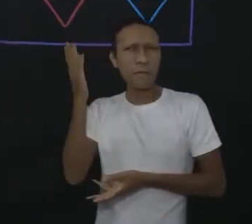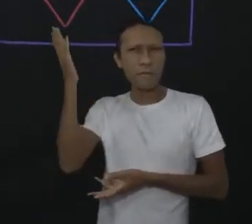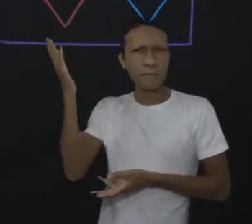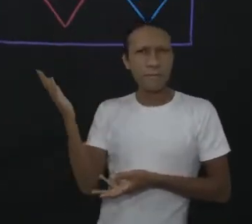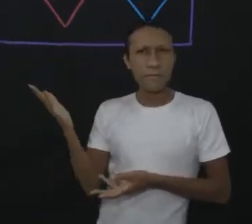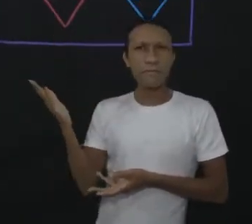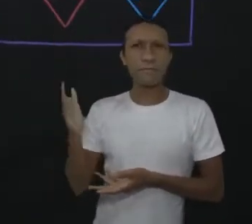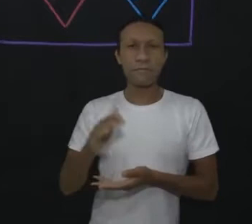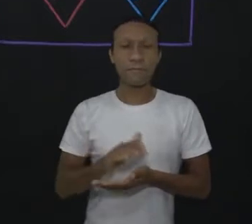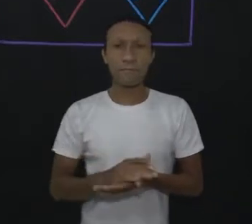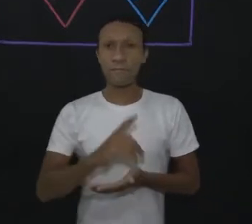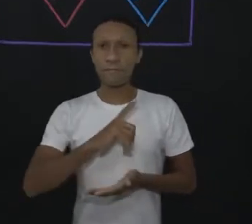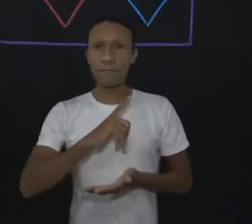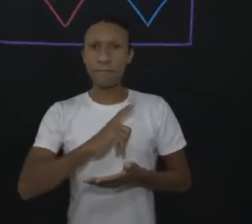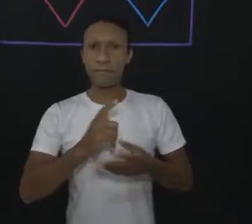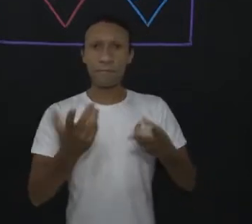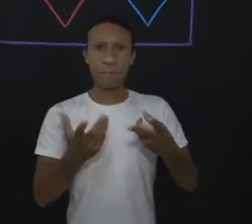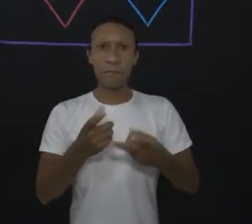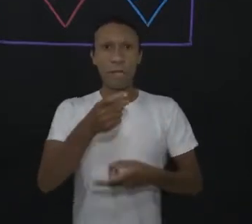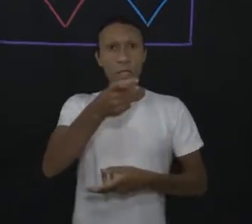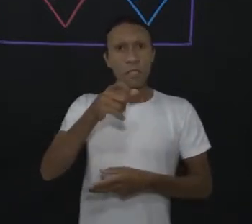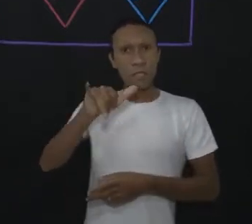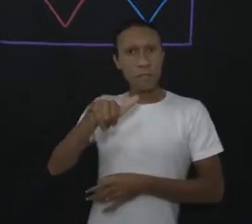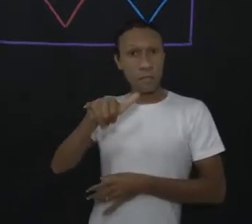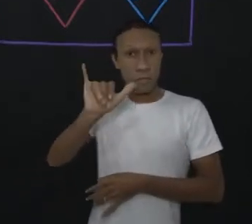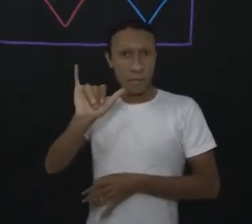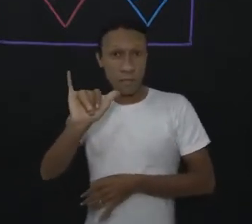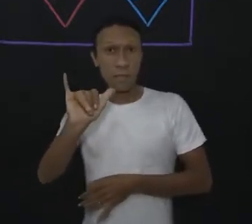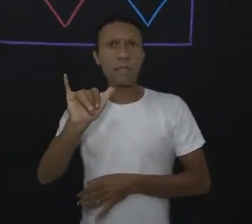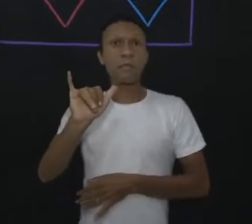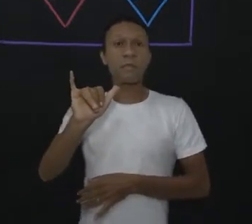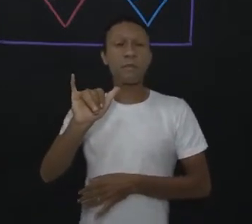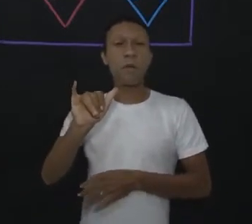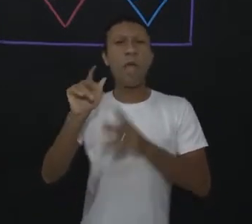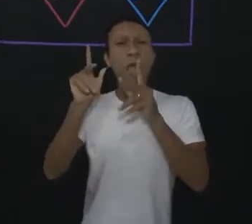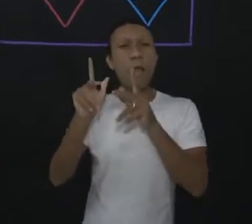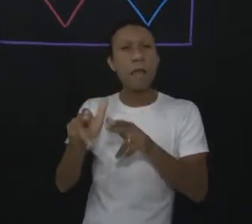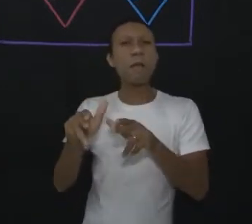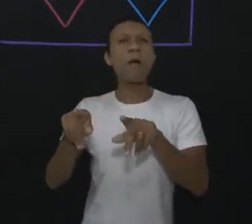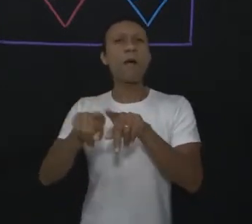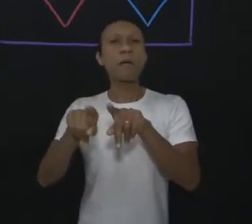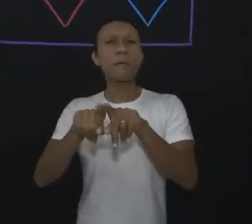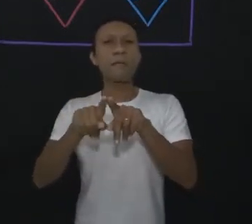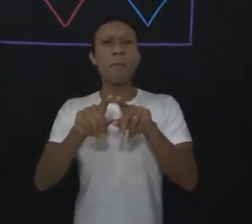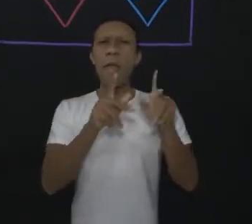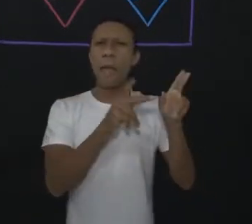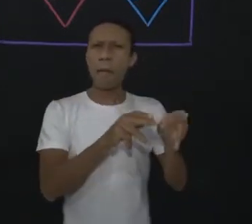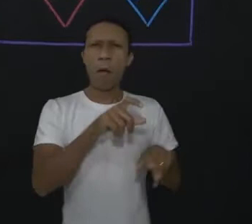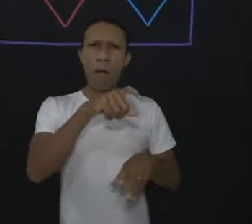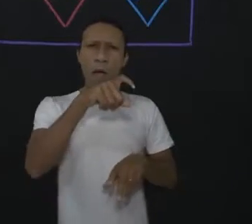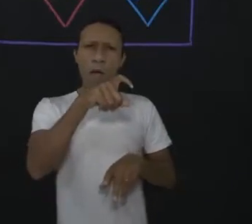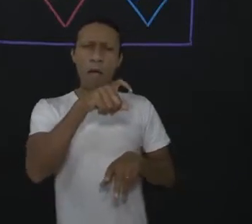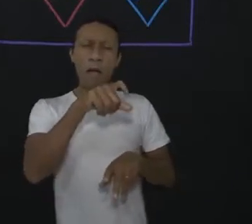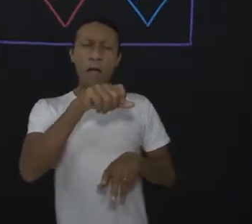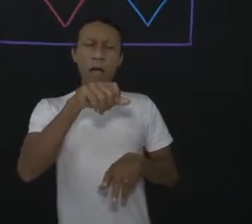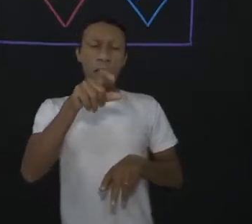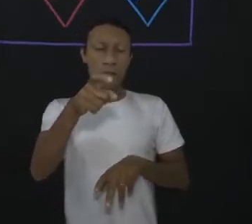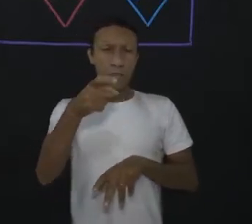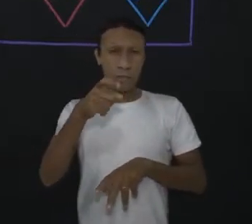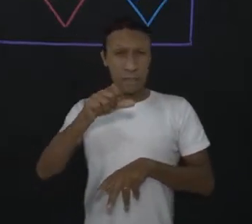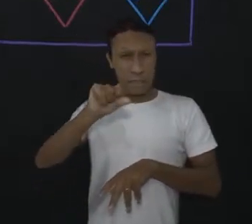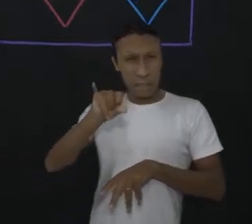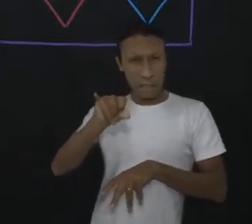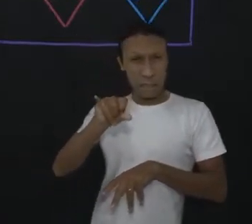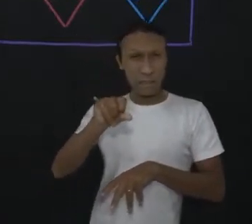dadas as duas grandezas x e y quaisquer, y é diretamente proporcional a x se para